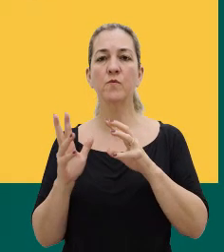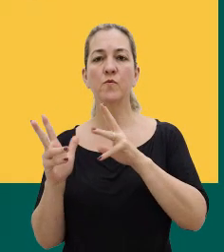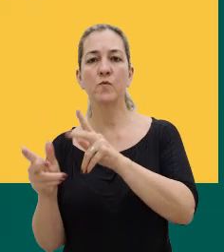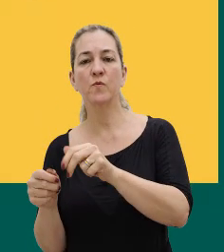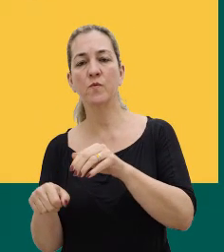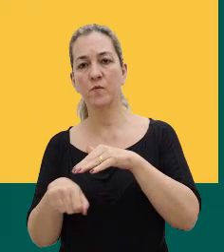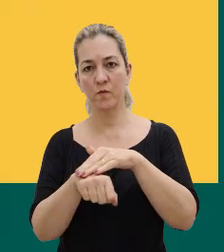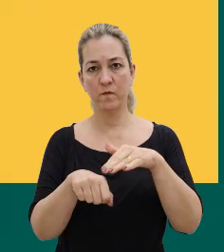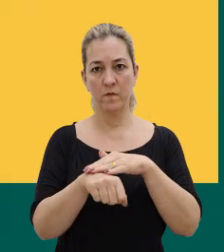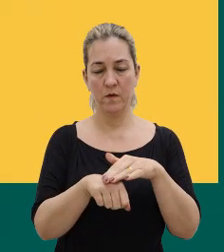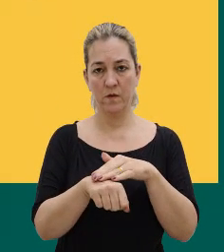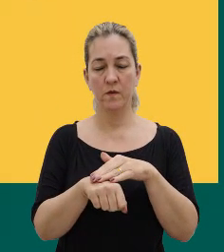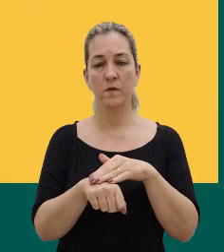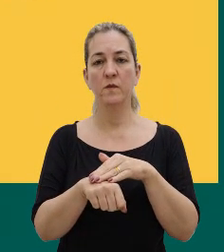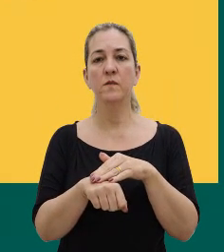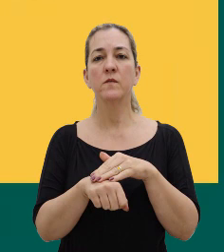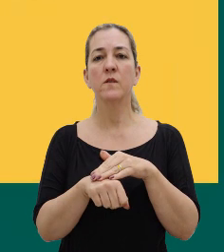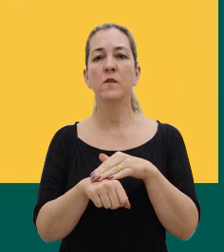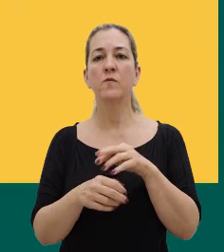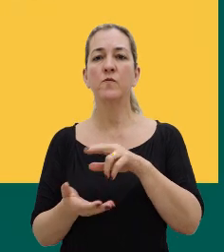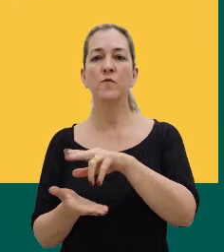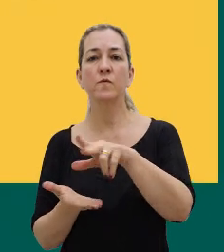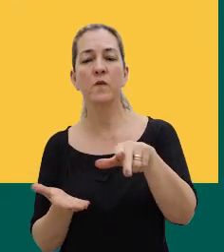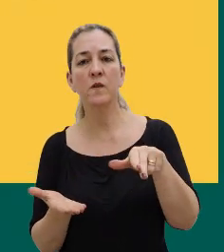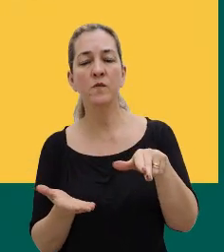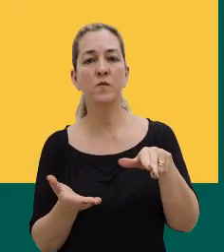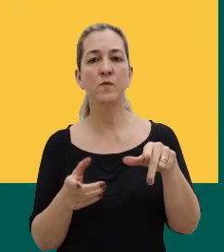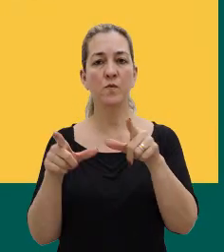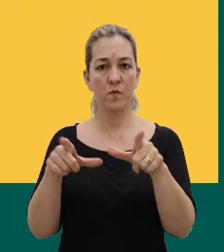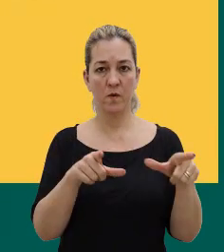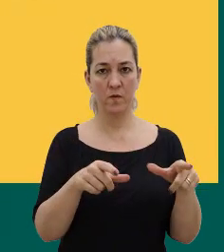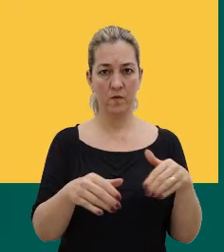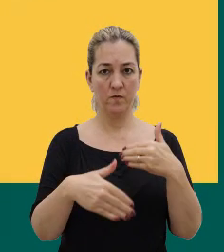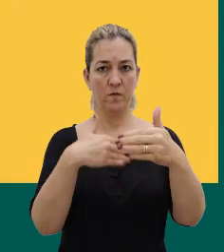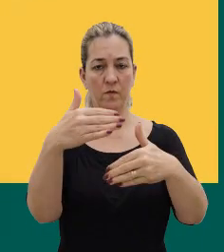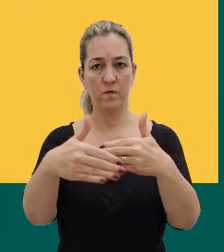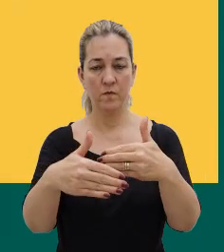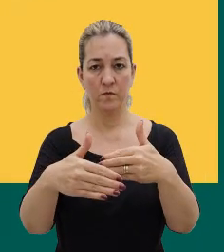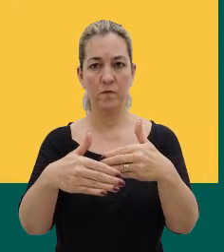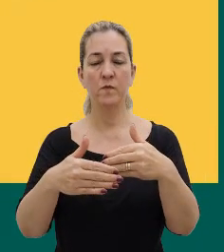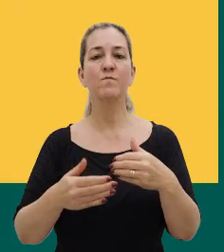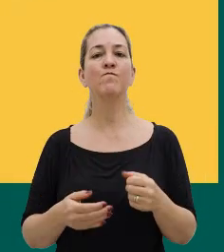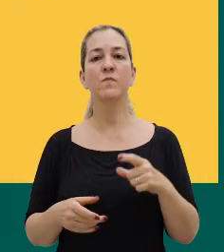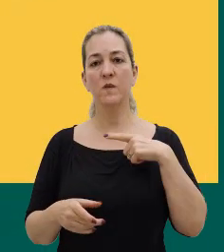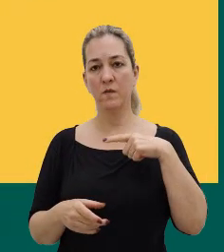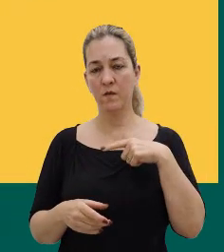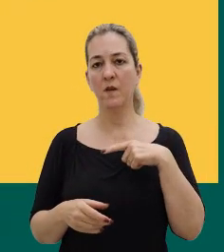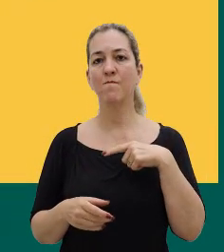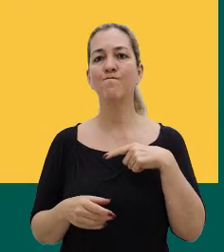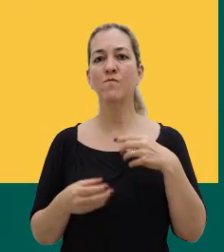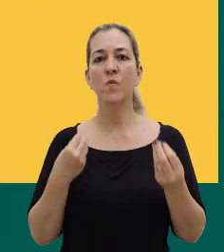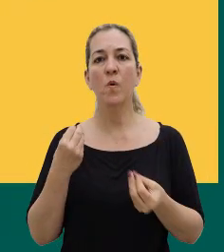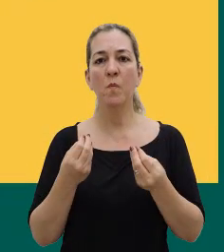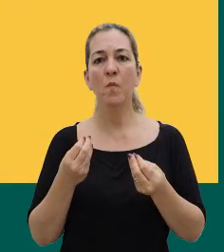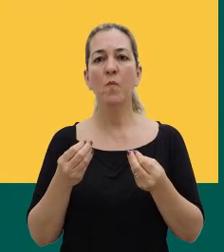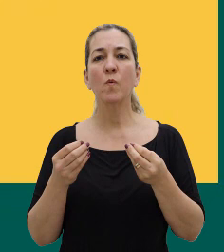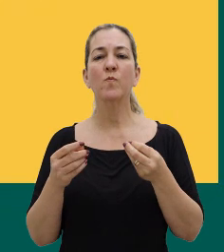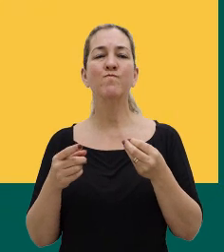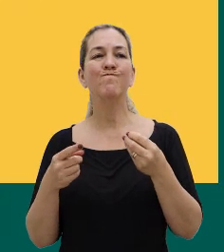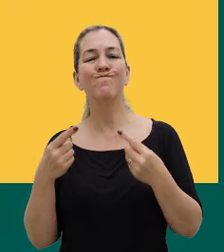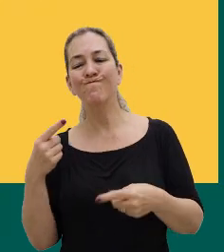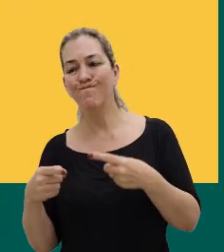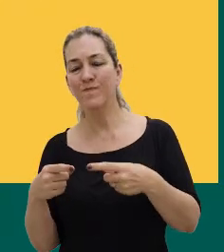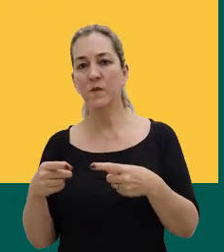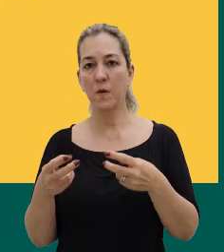né, diversos lugares vão sendo desenvolvidos, né, que estão aptos a lidar numa outra perspectiva, né,